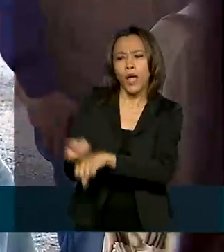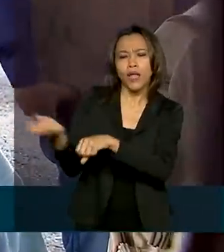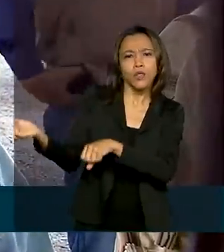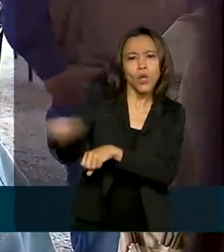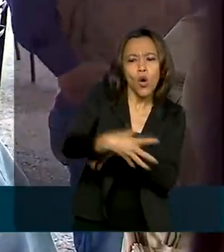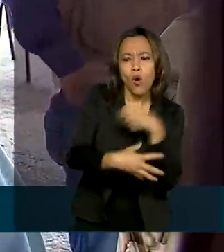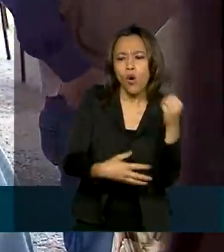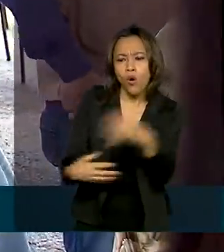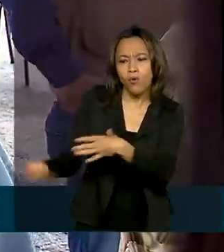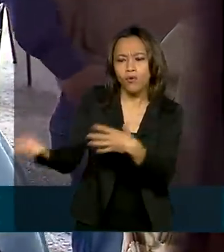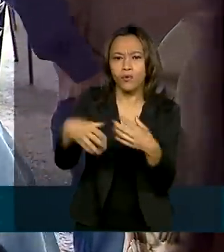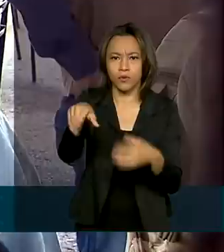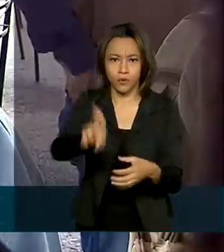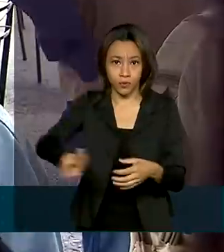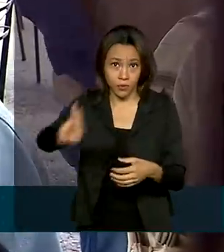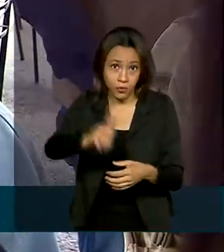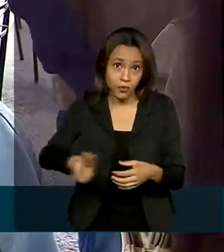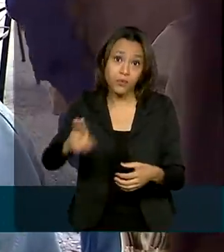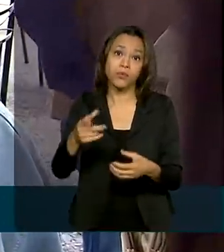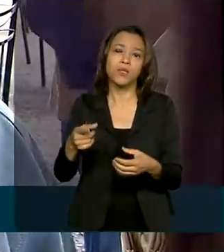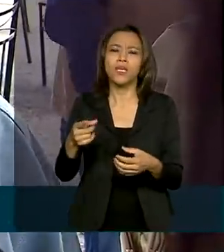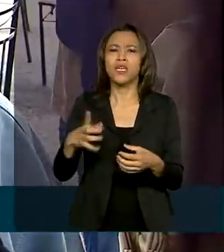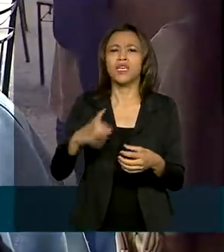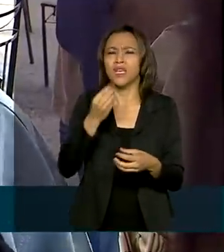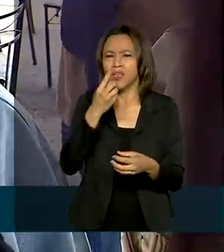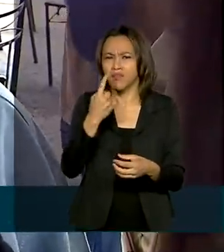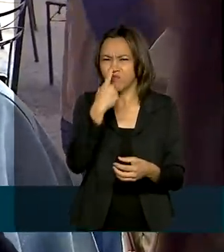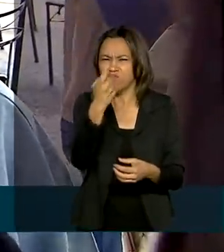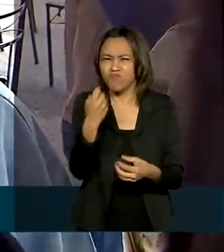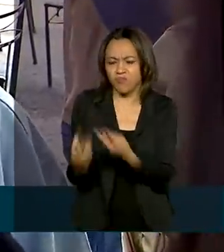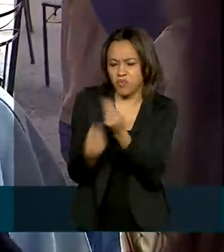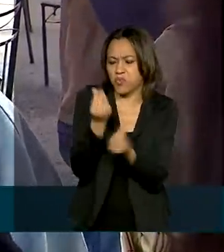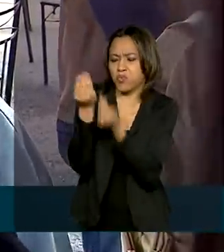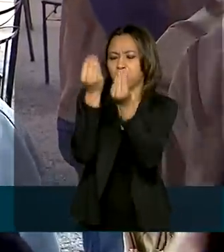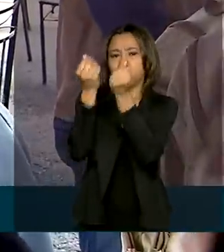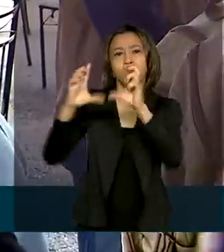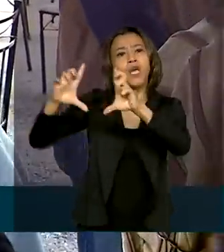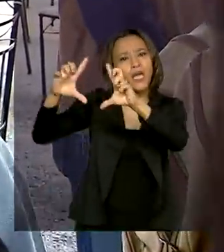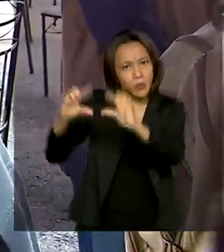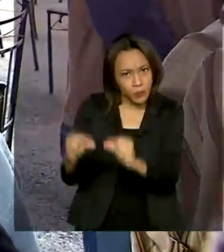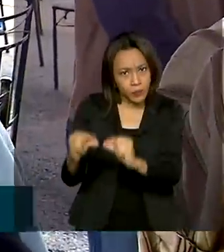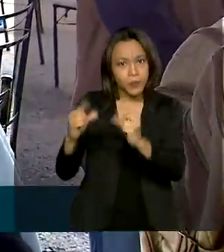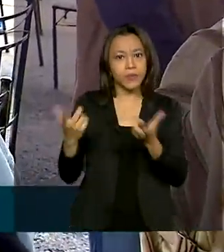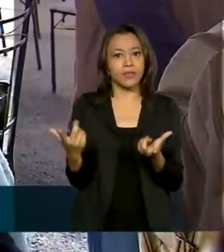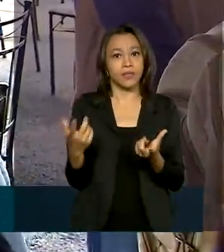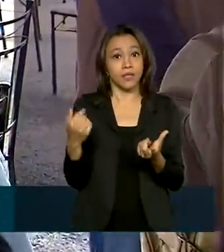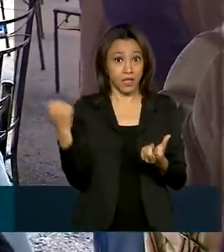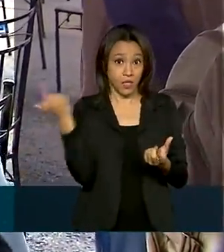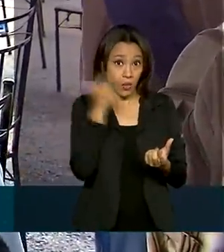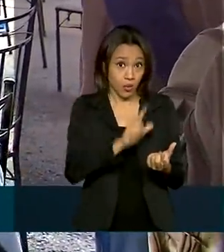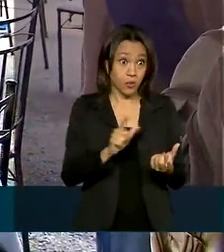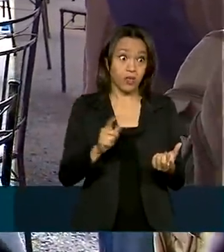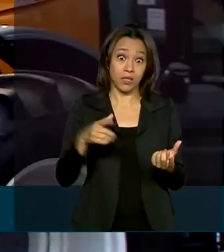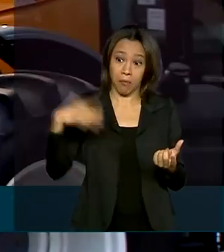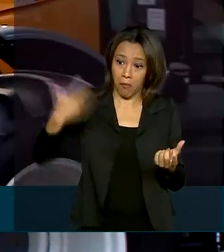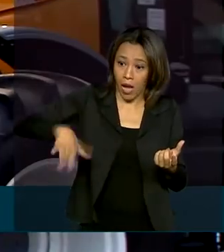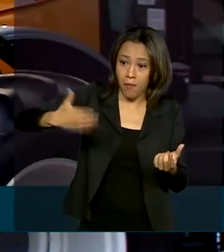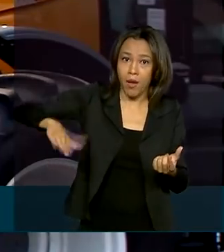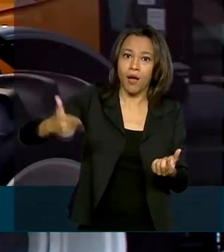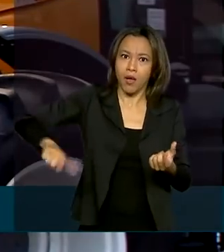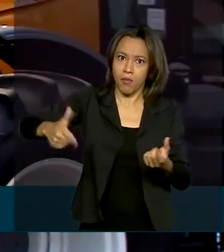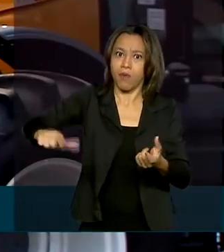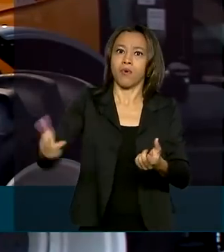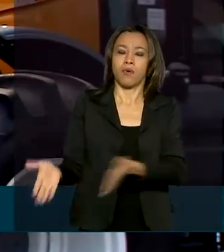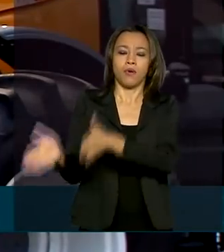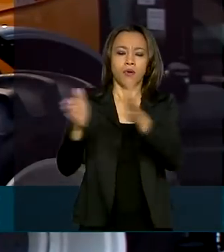fontes renováveis que poluam um pouco, que nos deem liberdade em relação à produção de energia. Logo